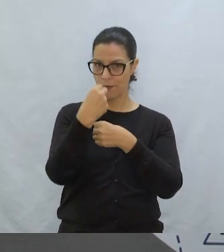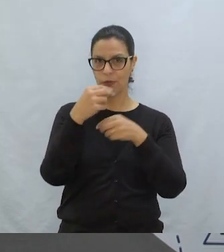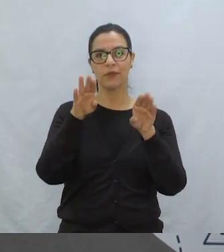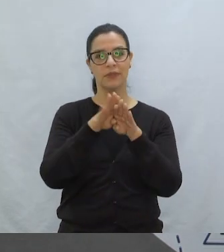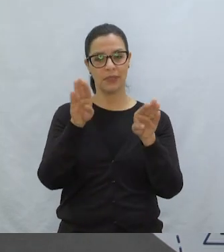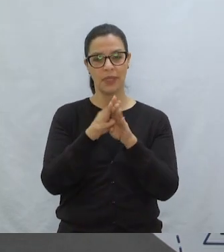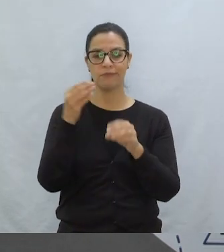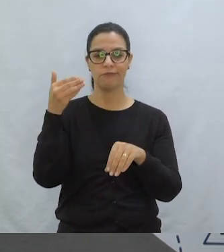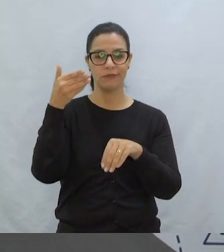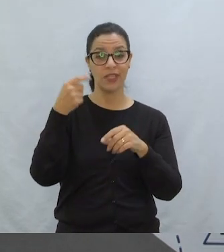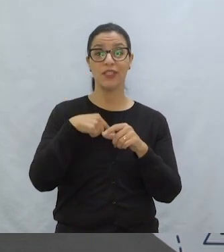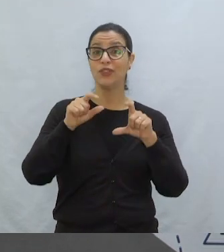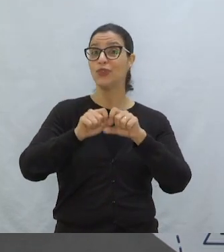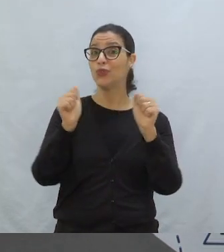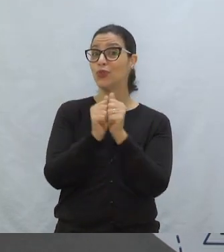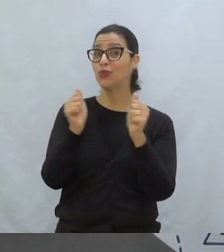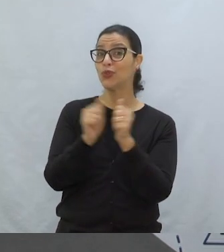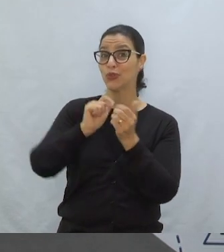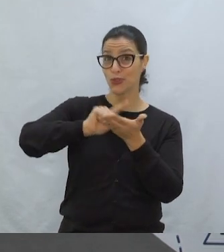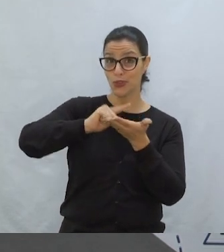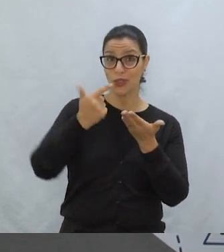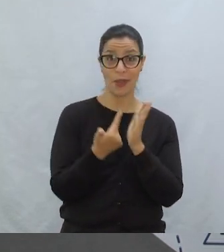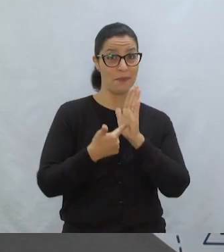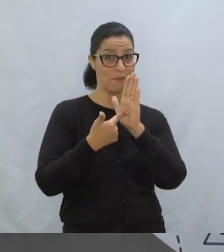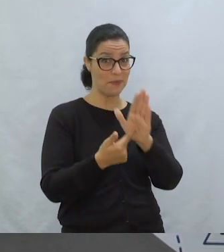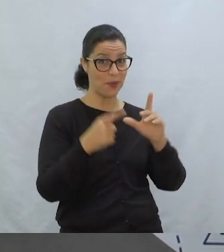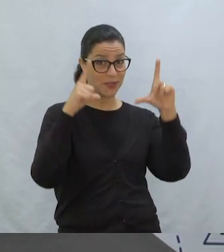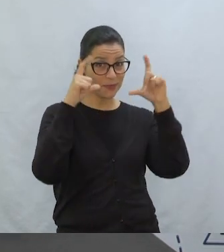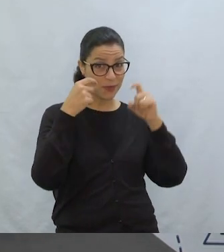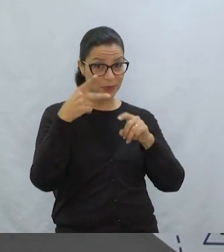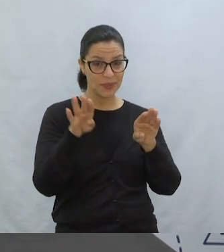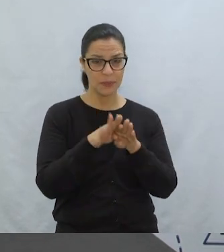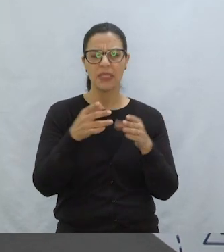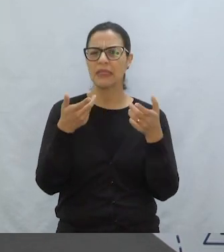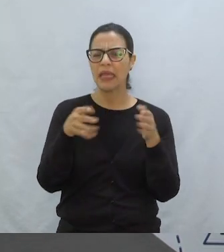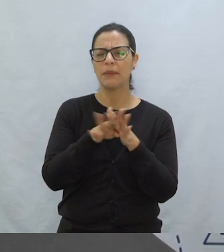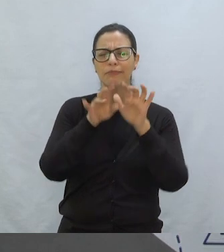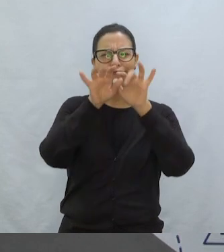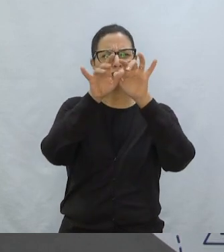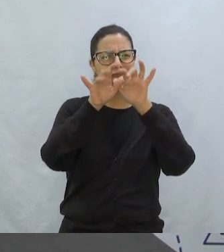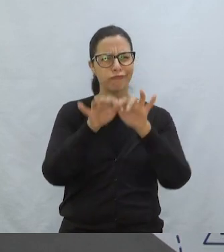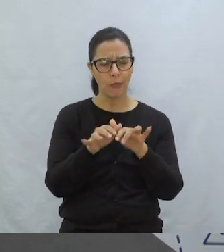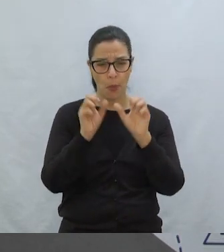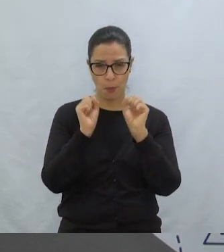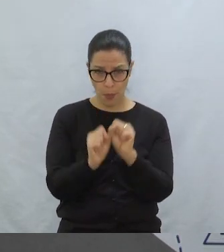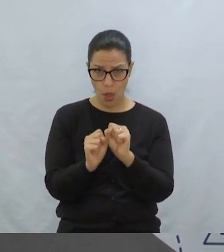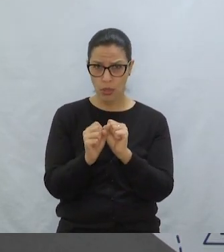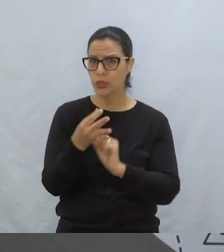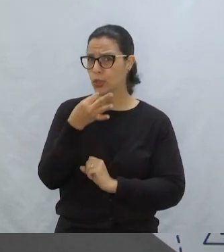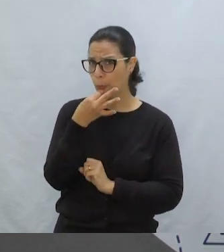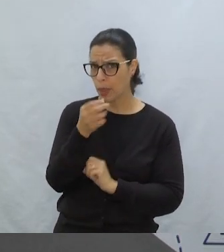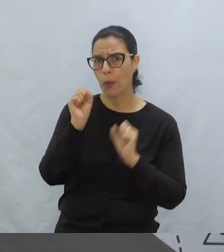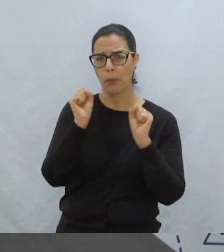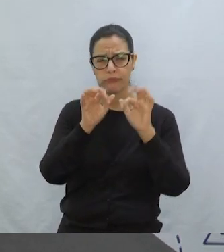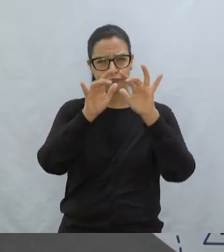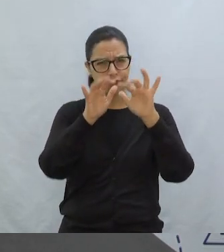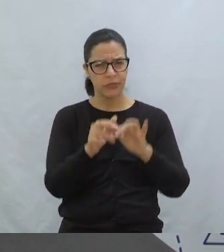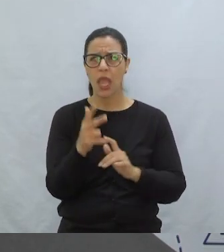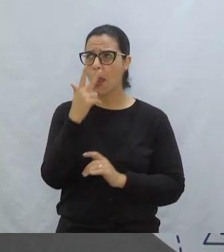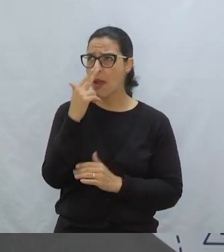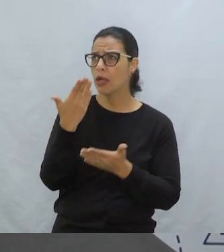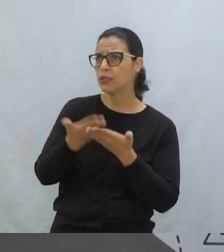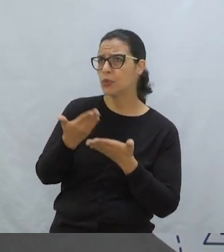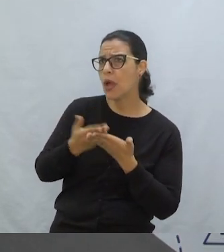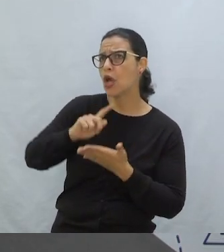muito E a gente vai poder colocar Quem sabe Numa próxima edição do jornal Se você também quiser escrever Simplesmente um comentário